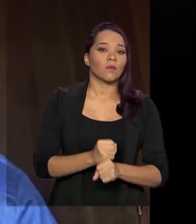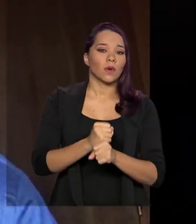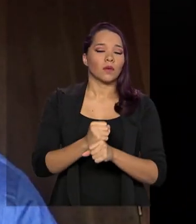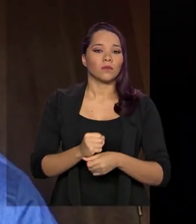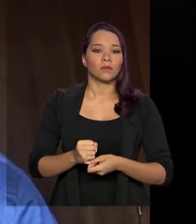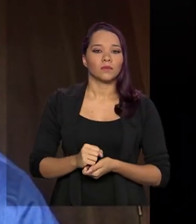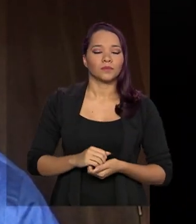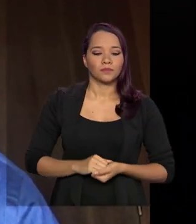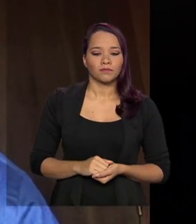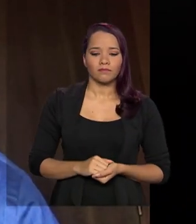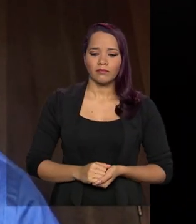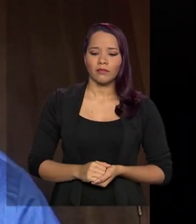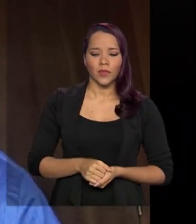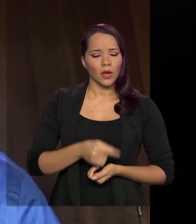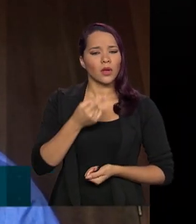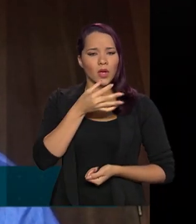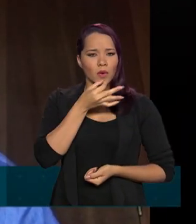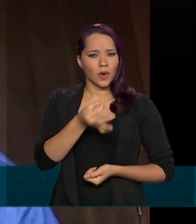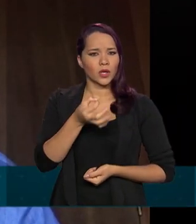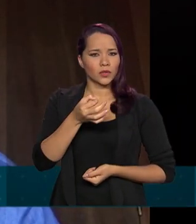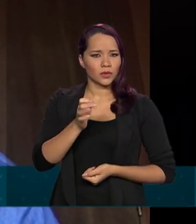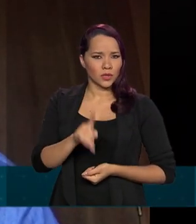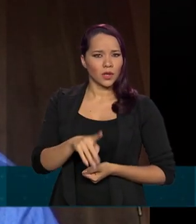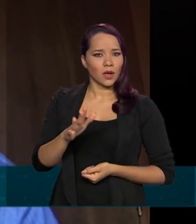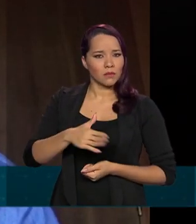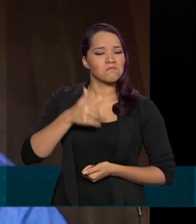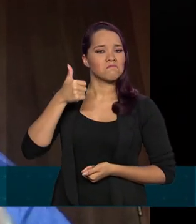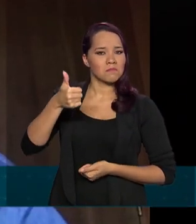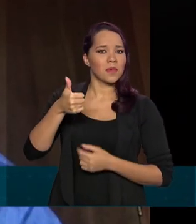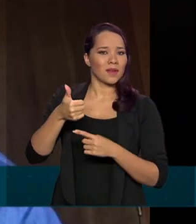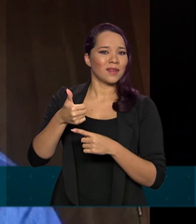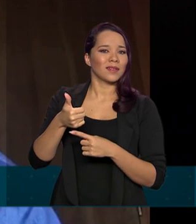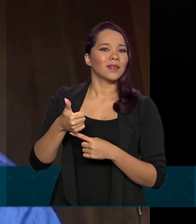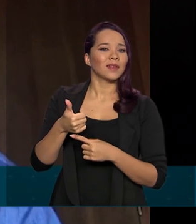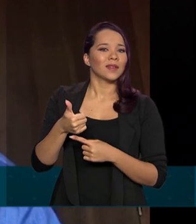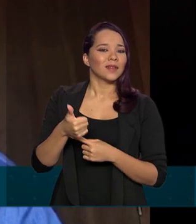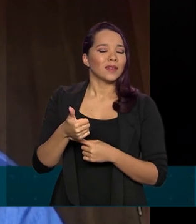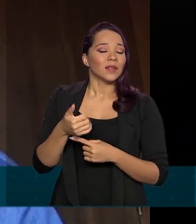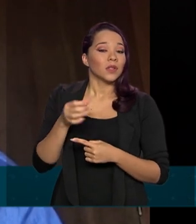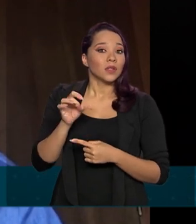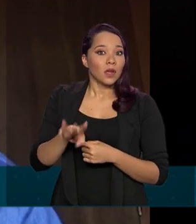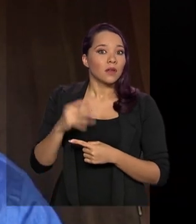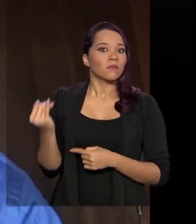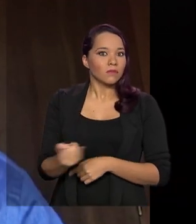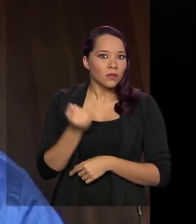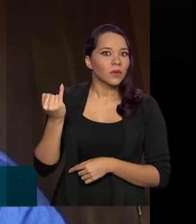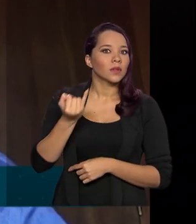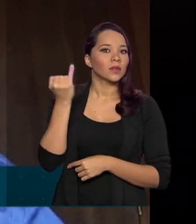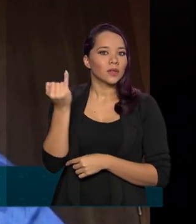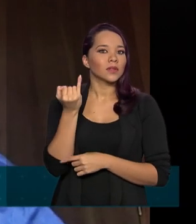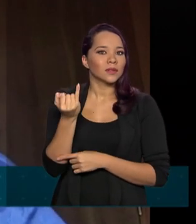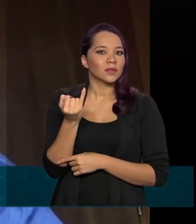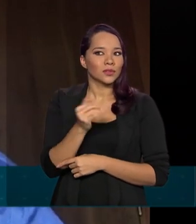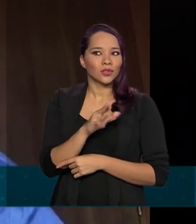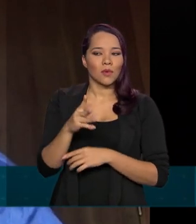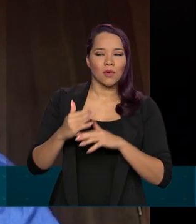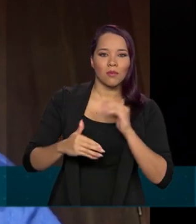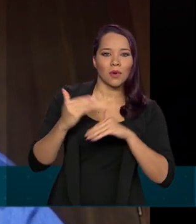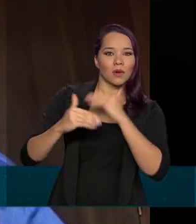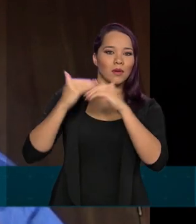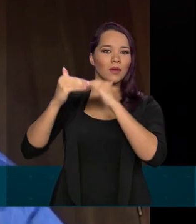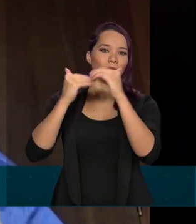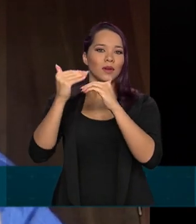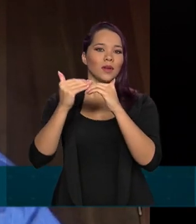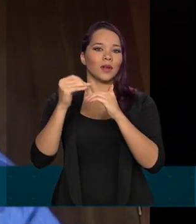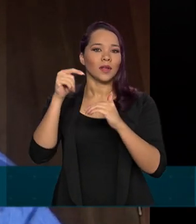Eu vejo de forma positiva que ela é importante não só para o crescimento